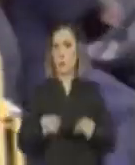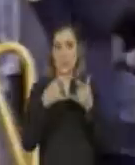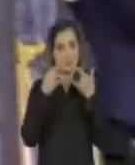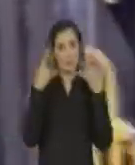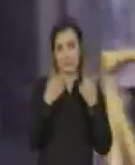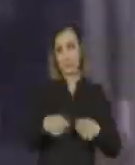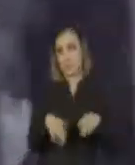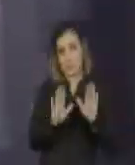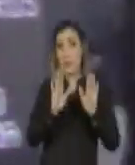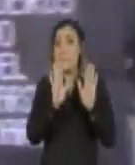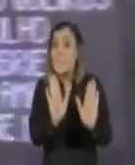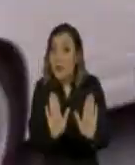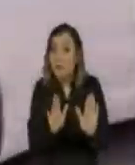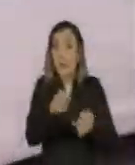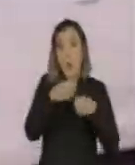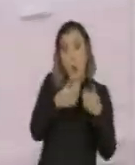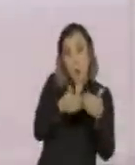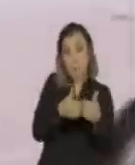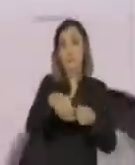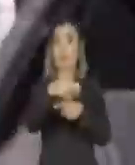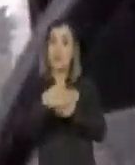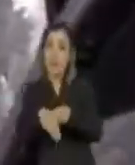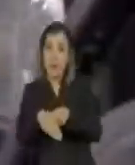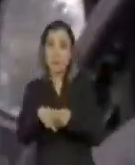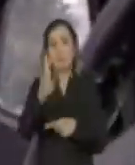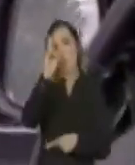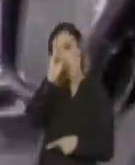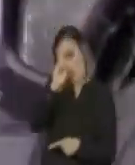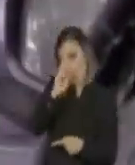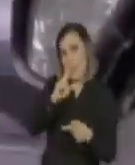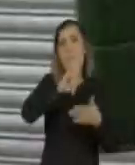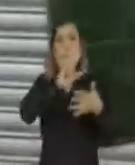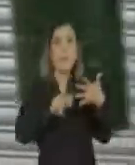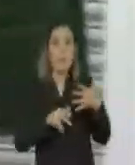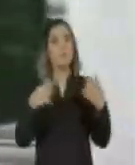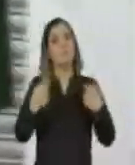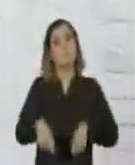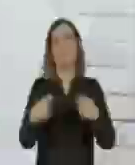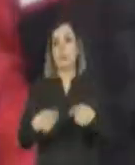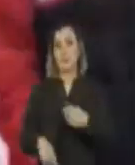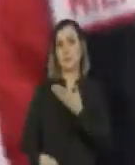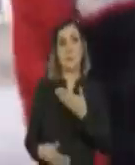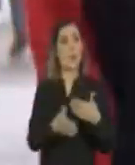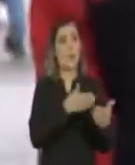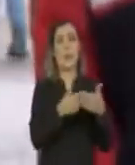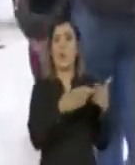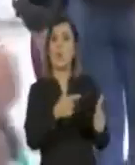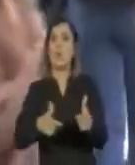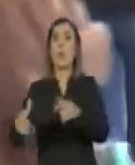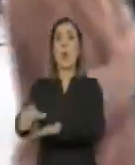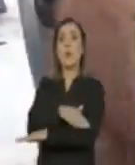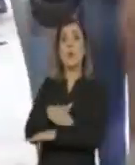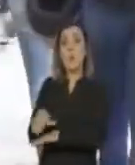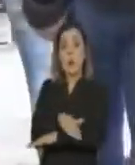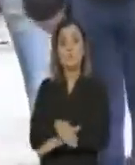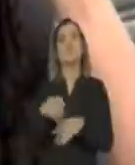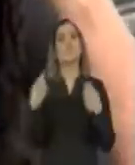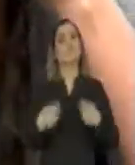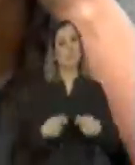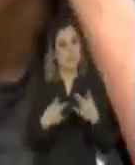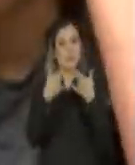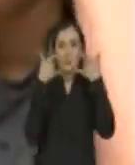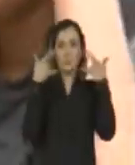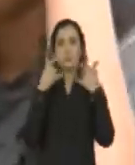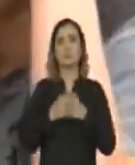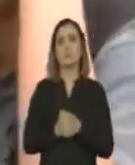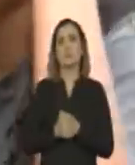a proteção. Mas em ônibus, táxis e carros de aplicativo, assim como em qualquer local público, não tem desculpa.